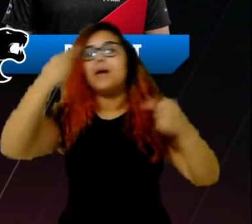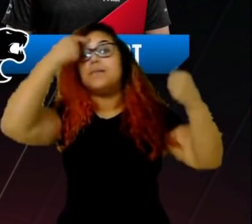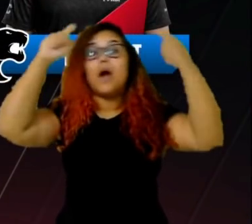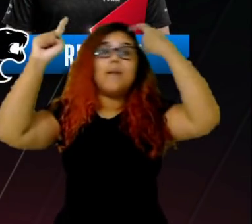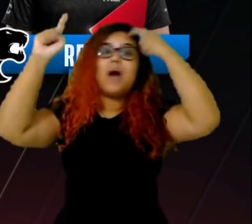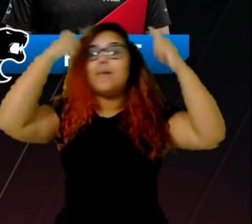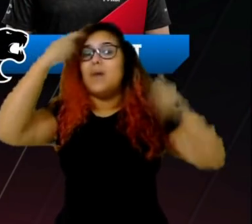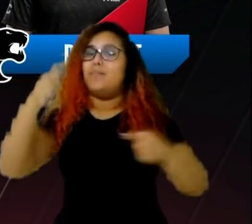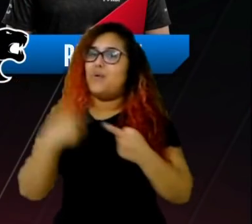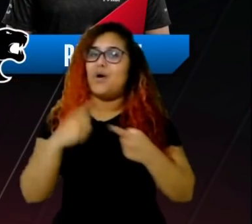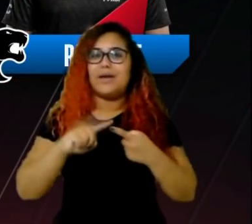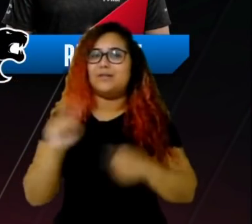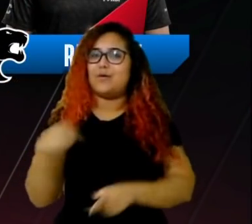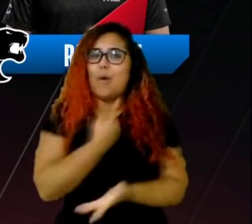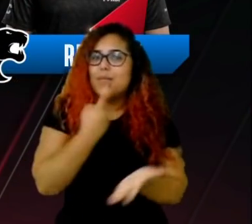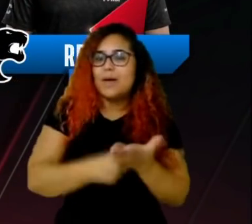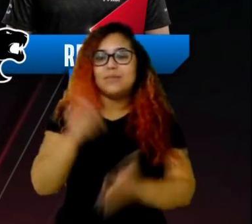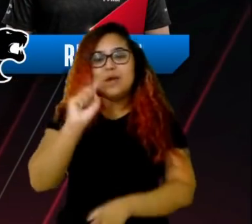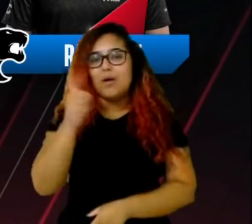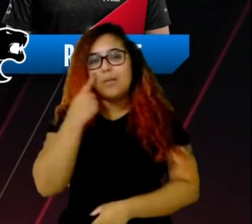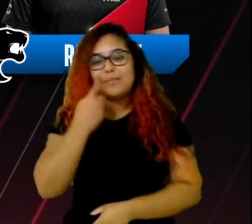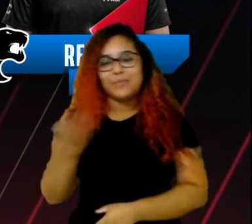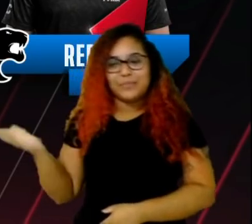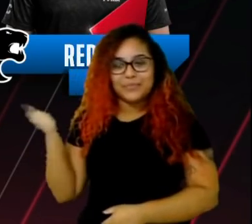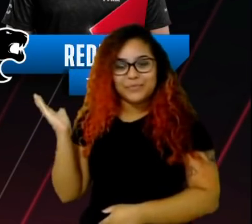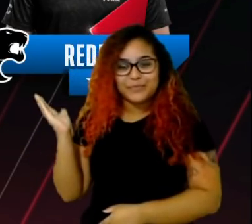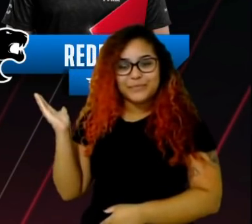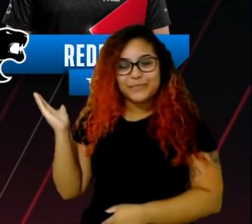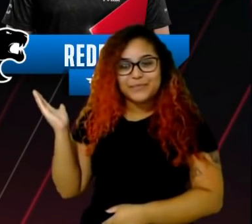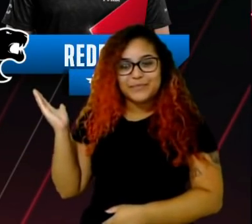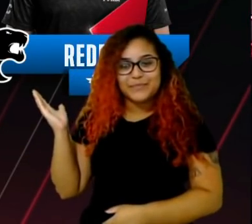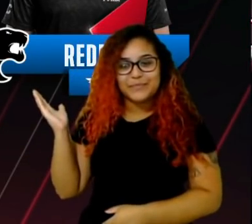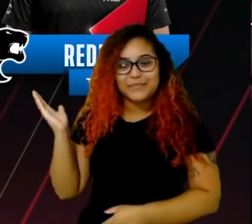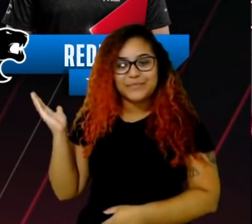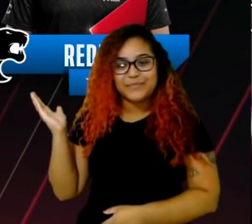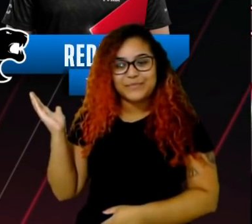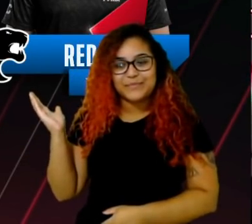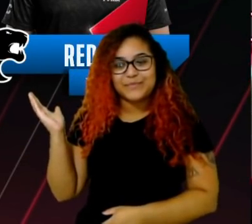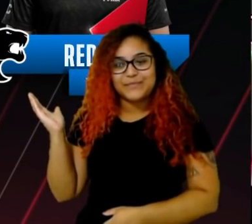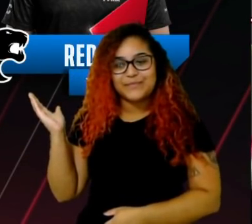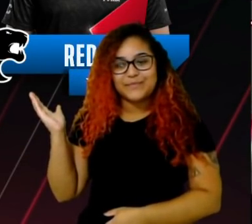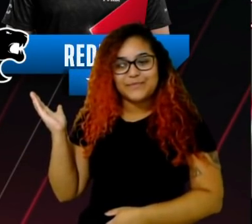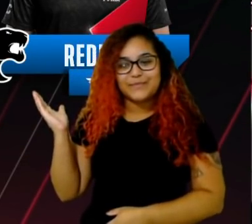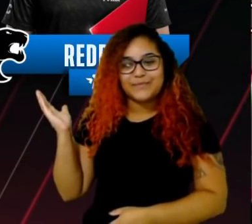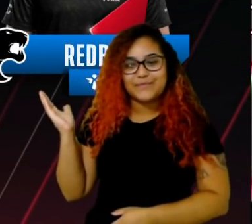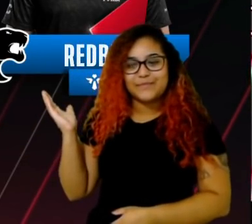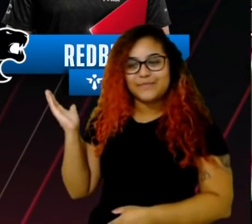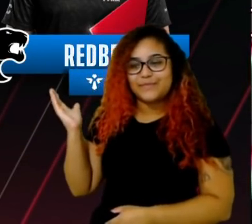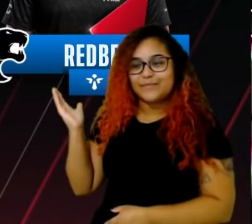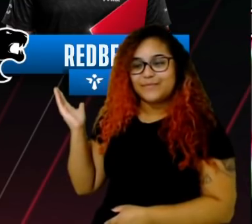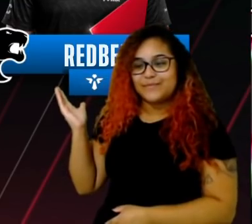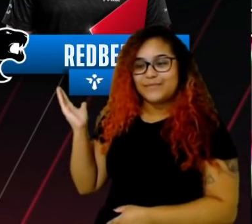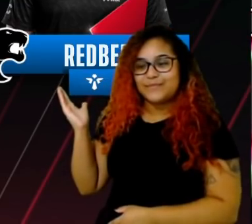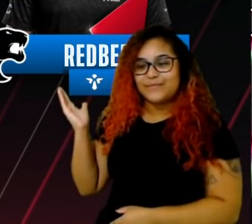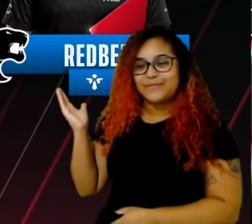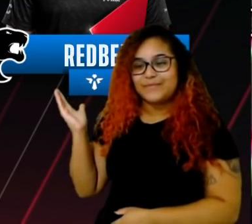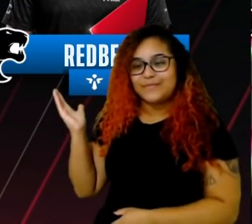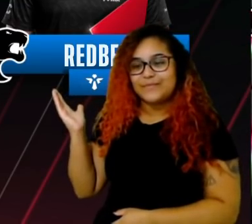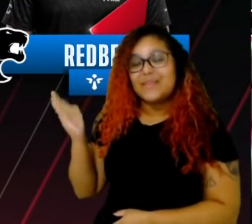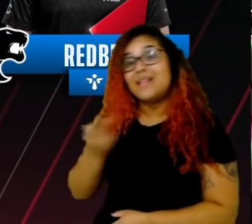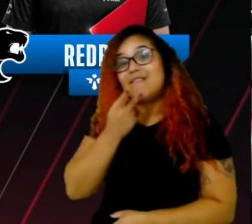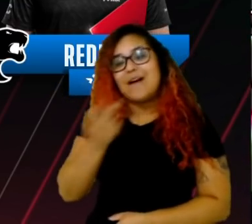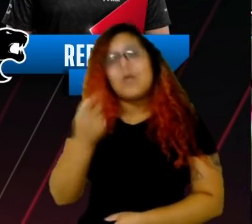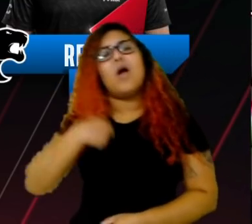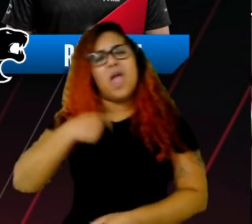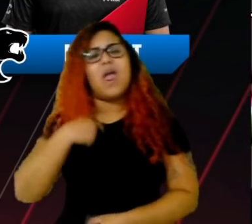rotas, Marlin, tem uma surpresa ali pra você, de exames, Revolta falou, eu banco, eu boto ele na seleção da semana, Tim e FNB, a gente tá mais